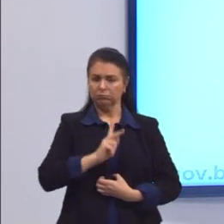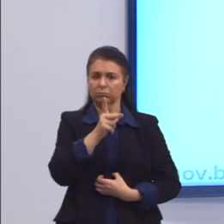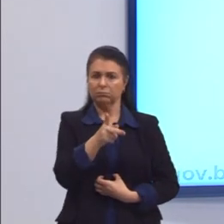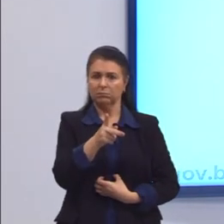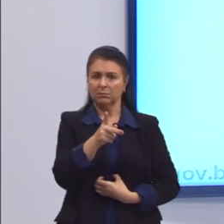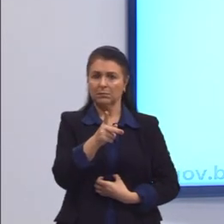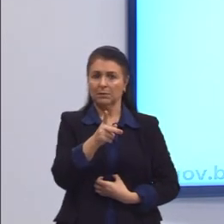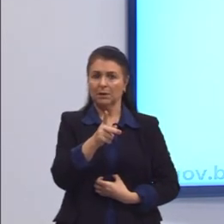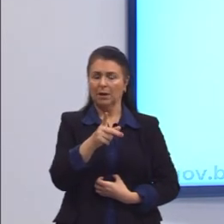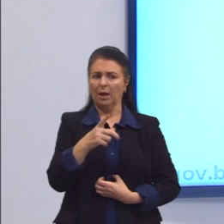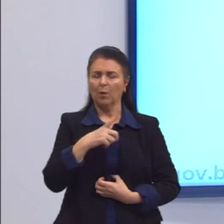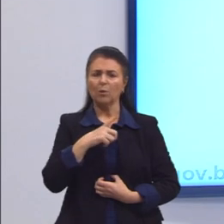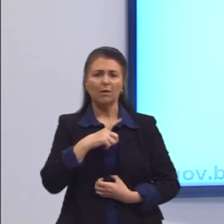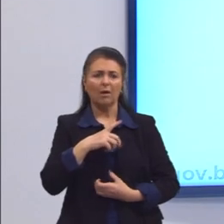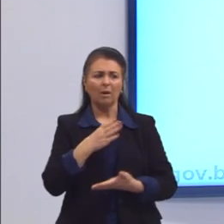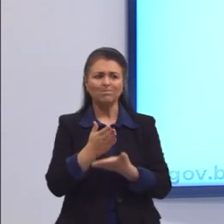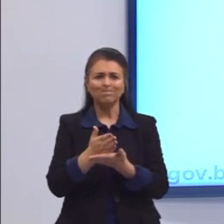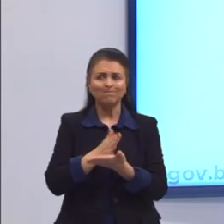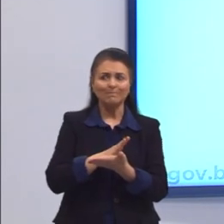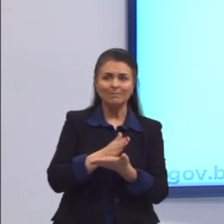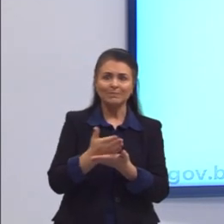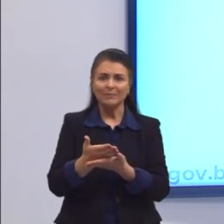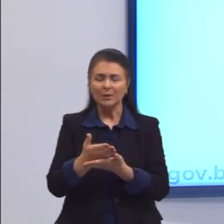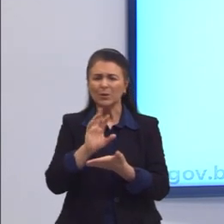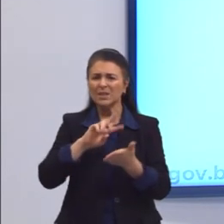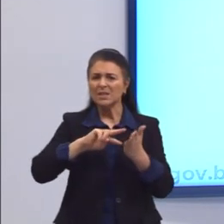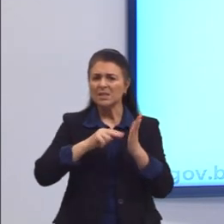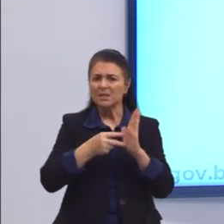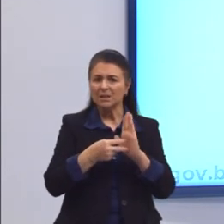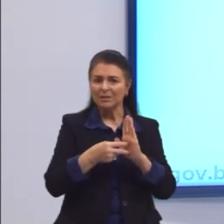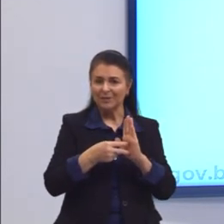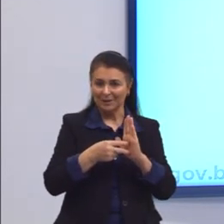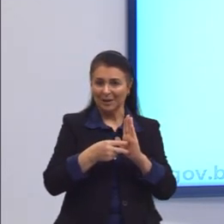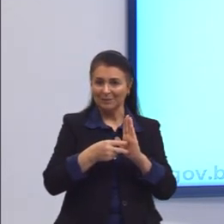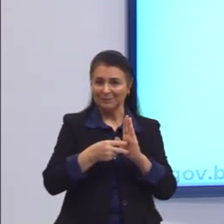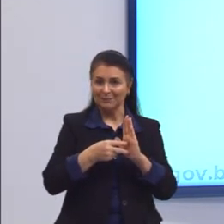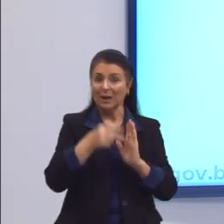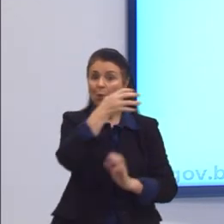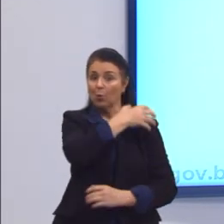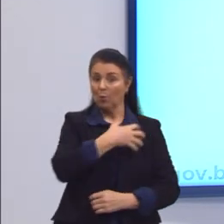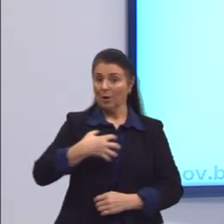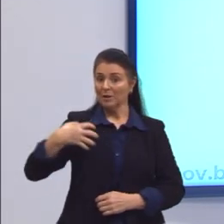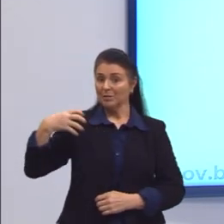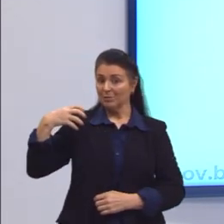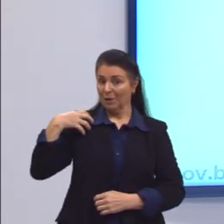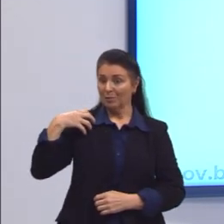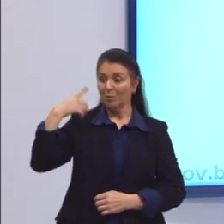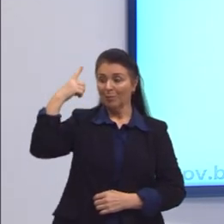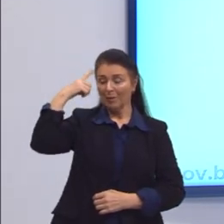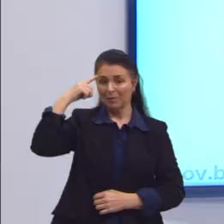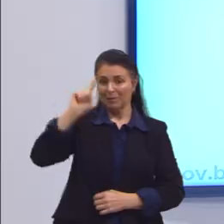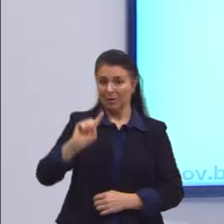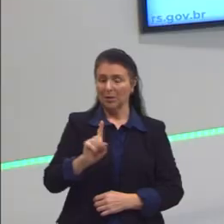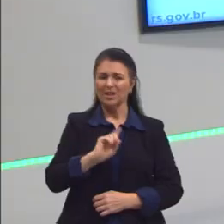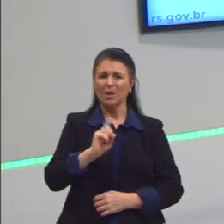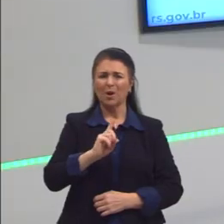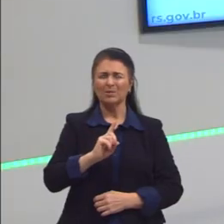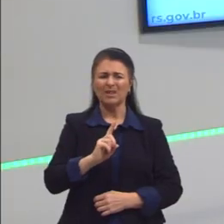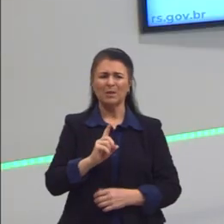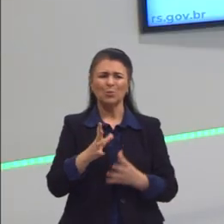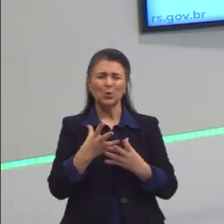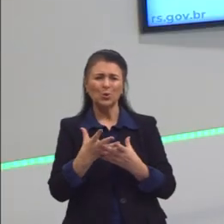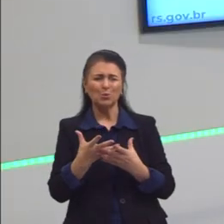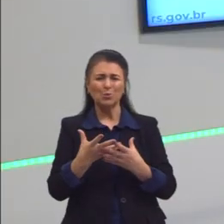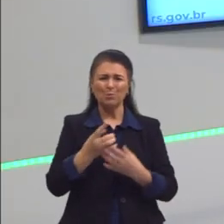meio termo. É o meio termo. Isso é ser virtuoso para o Aristóteles. Nem ser muito covarde, nem ser muito